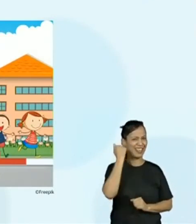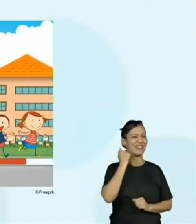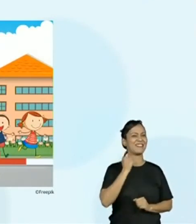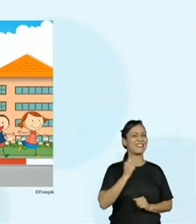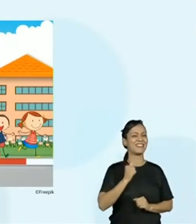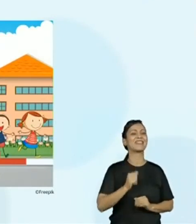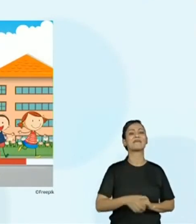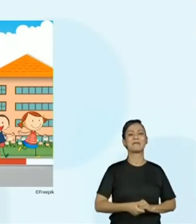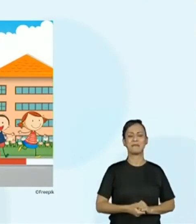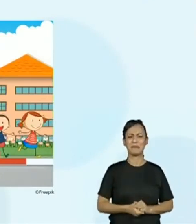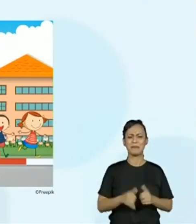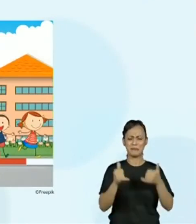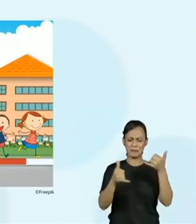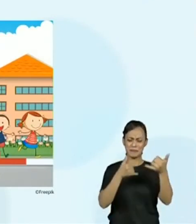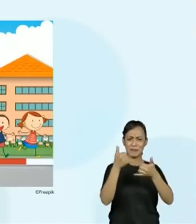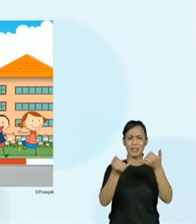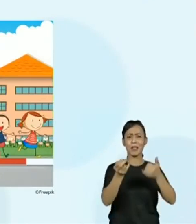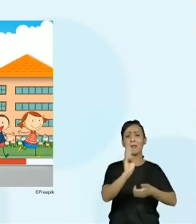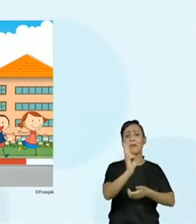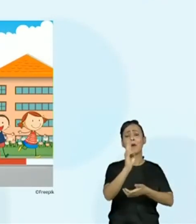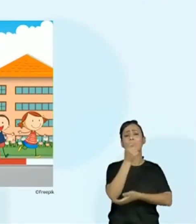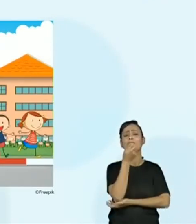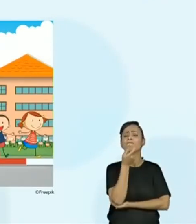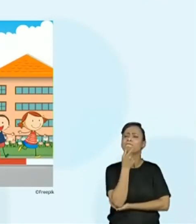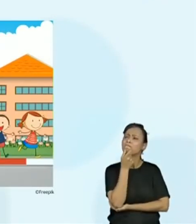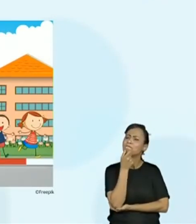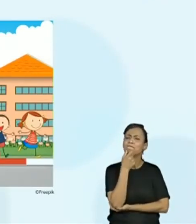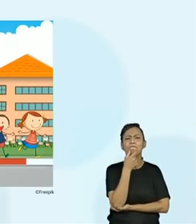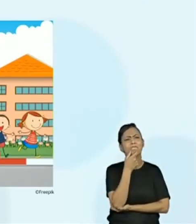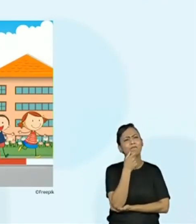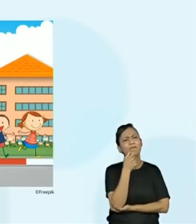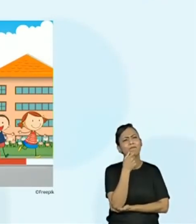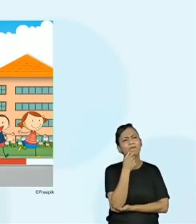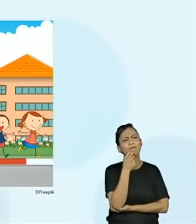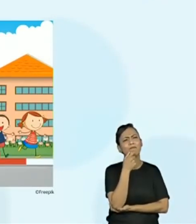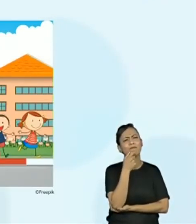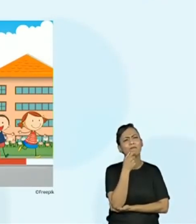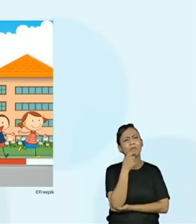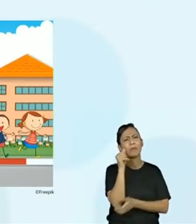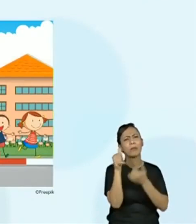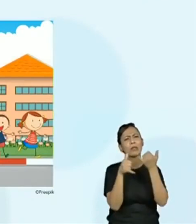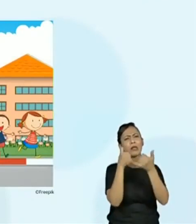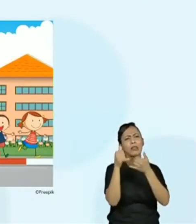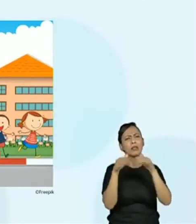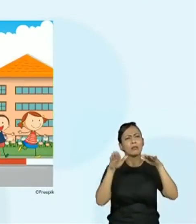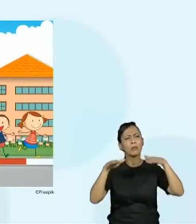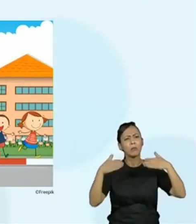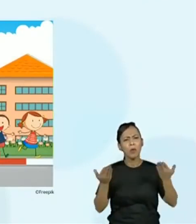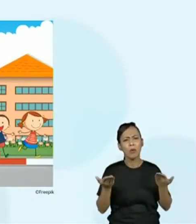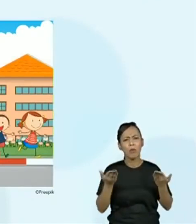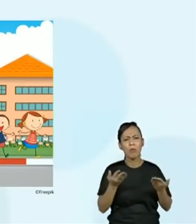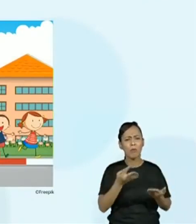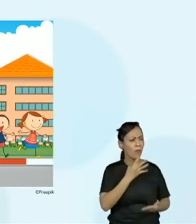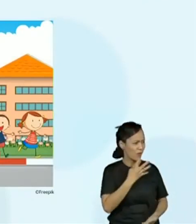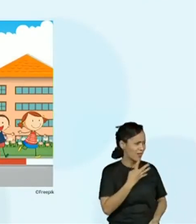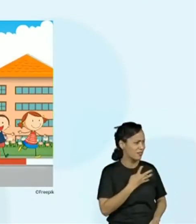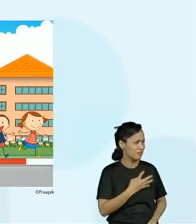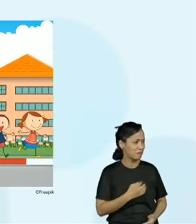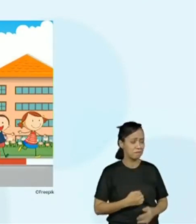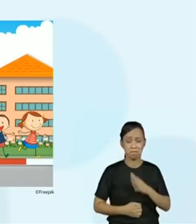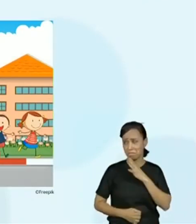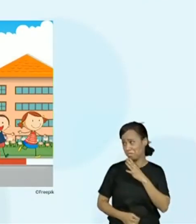Qual será essa brincadeira? Conhecem essa brincadeira, turminha? Você conhece, professora Kelly? Sim,